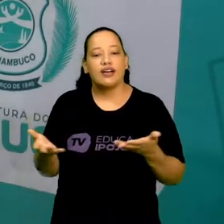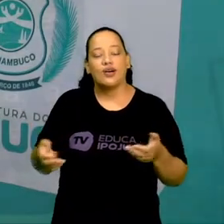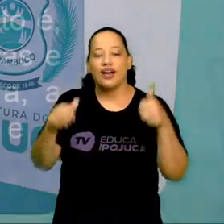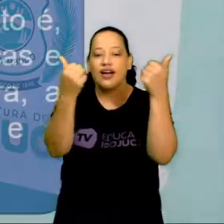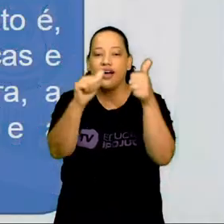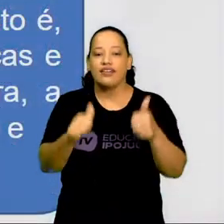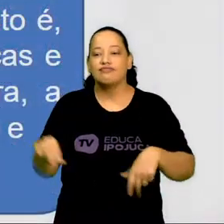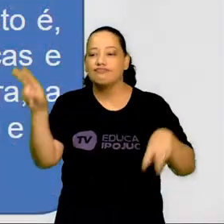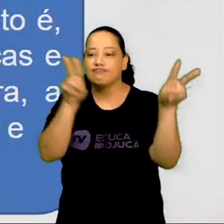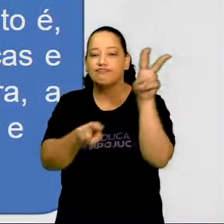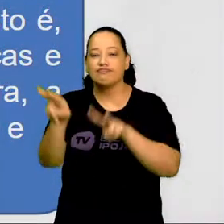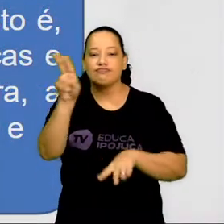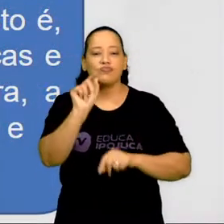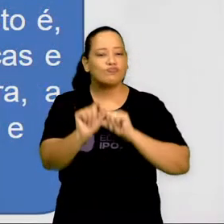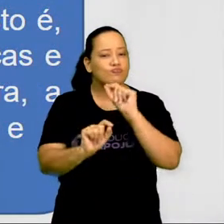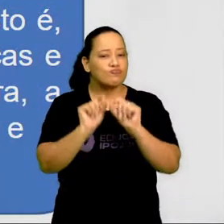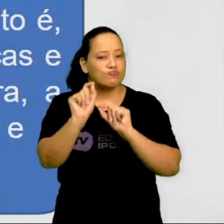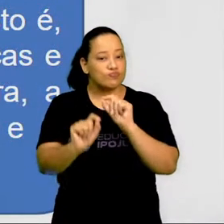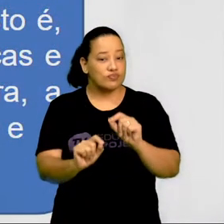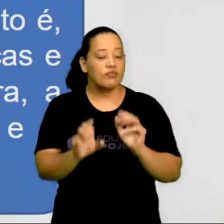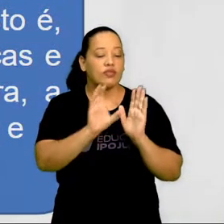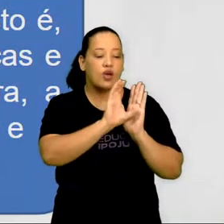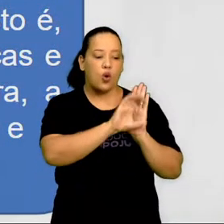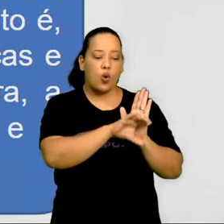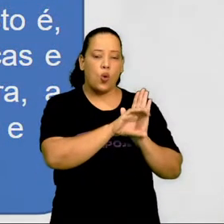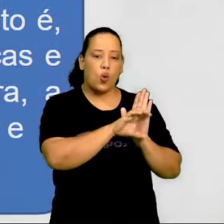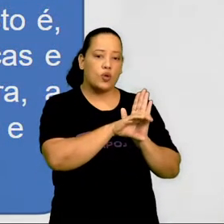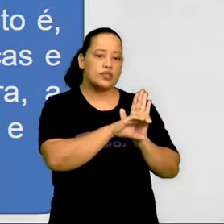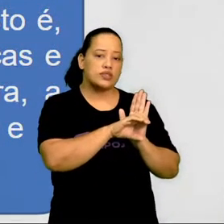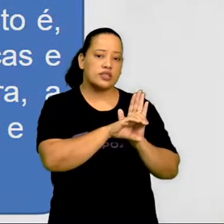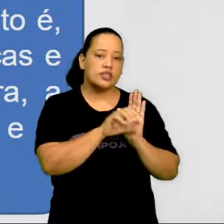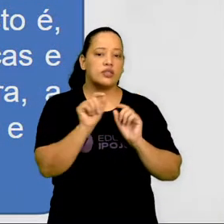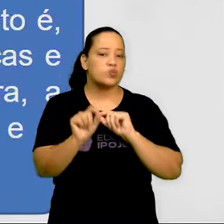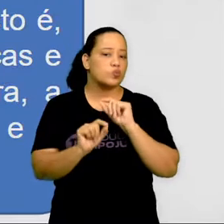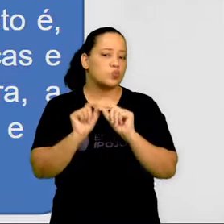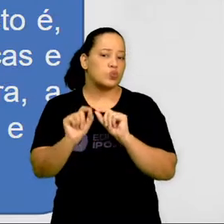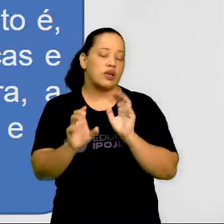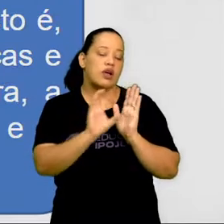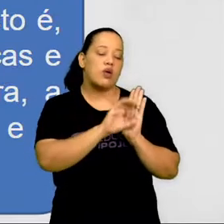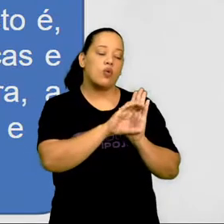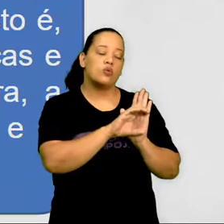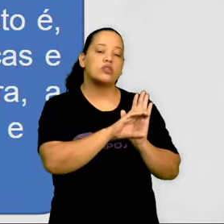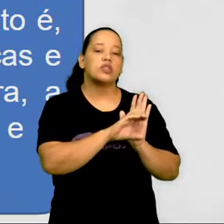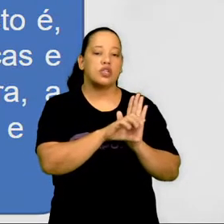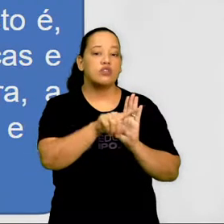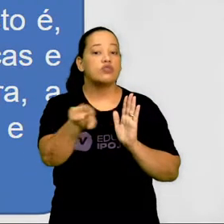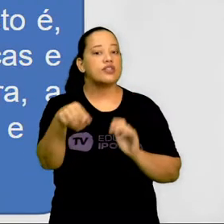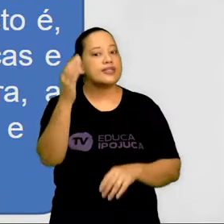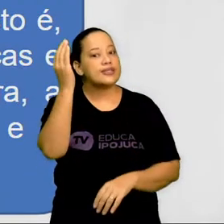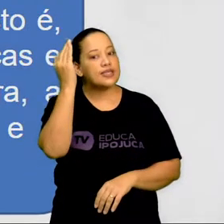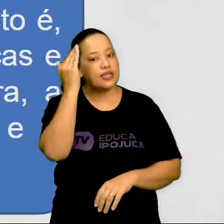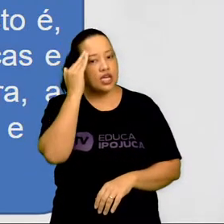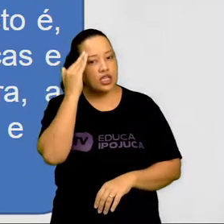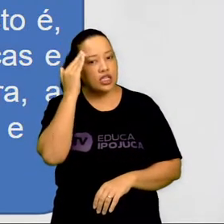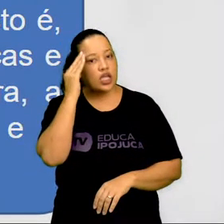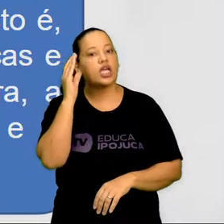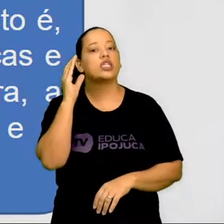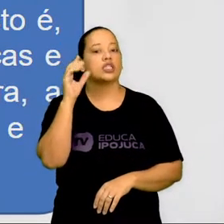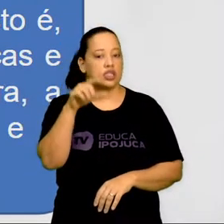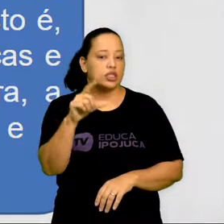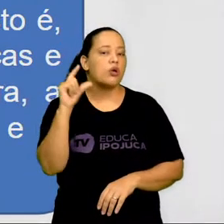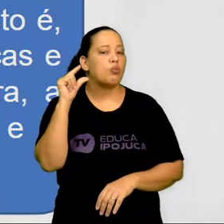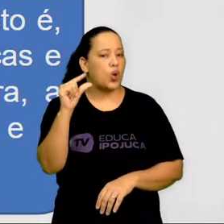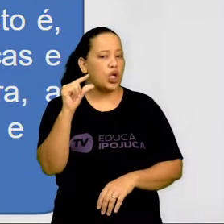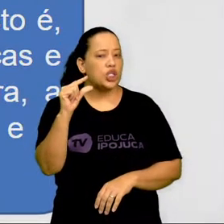E aí eu trago um conceito para vocês aqui do que é arte visual para que vocês entendam um pouquinho desse